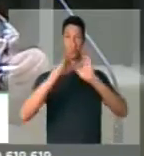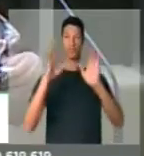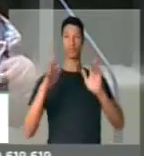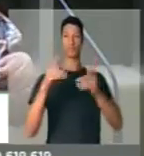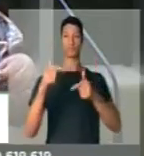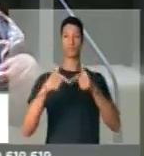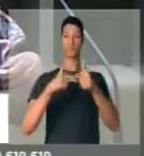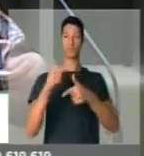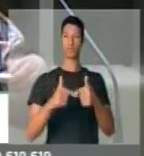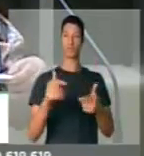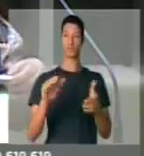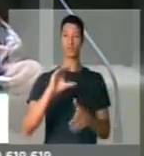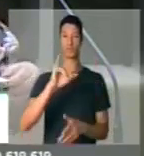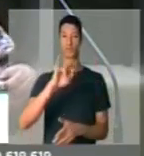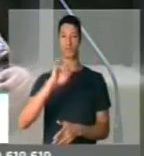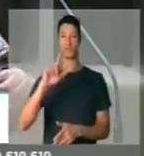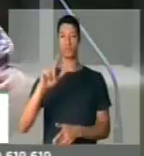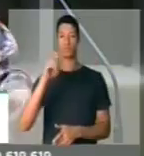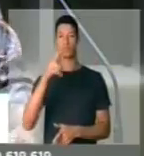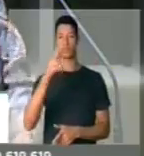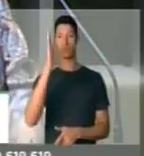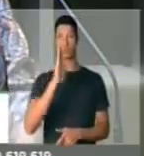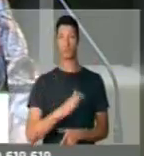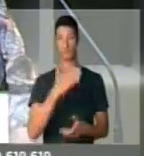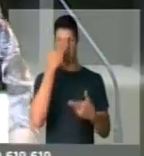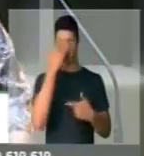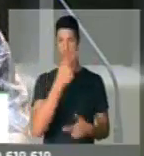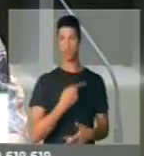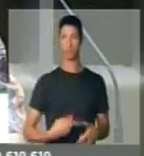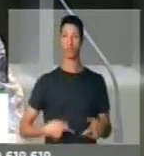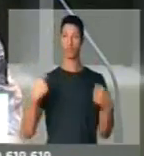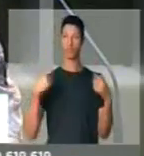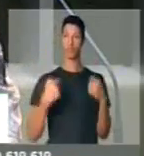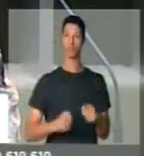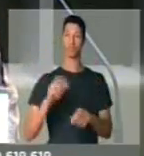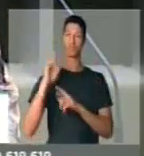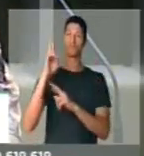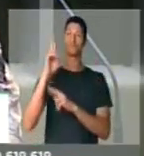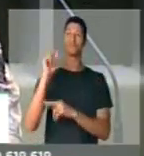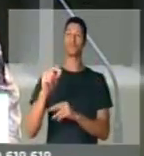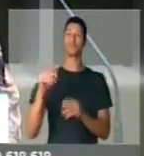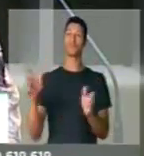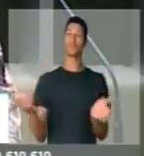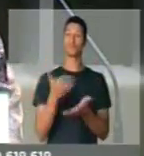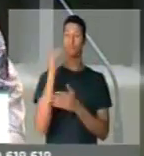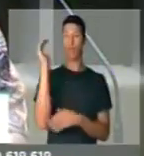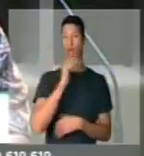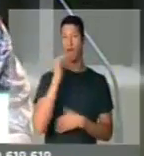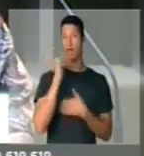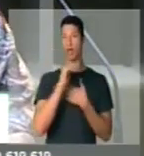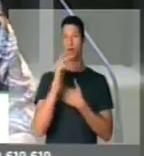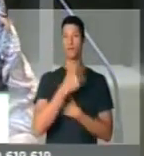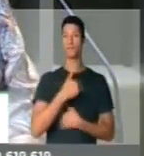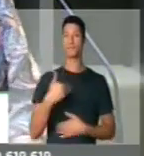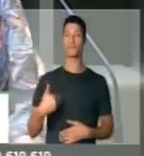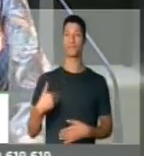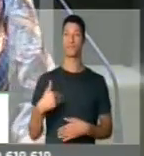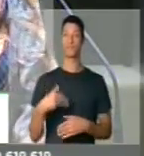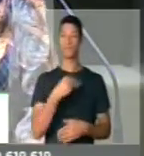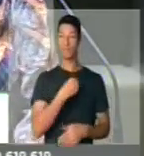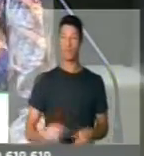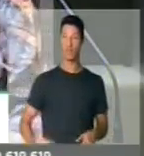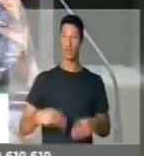e civilizada como é o nosso país. Era isso, senhor presidente. Preciso e espero providências imediatas do Ministro da Saúde.